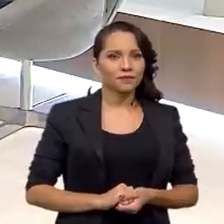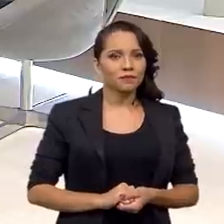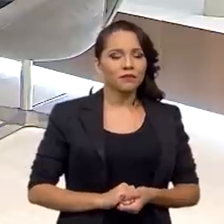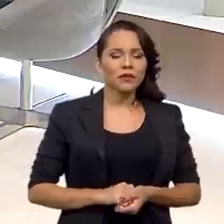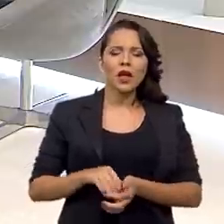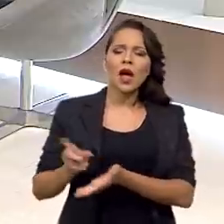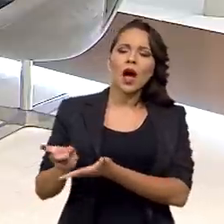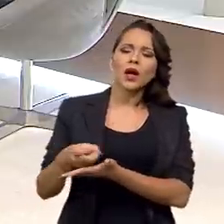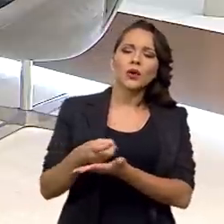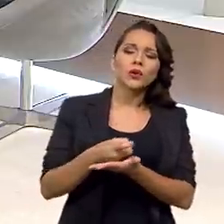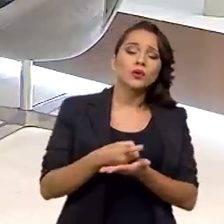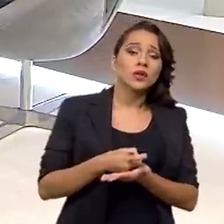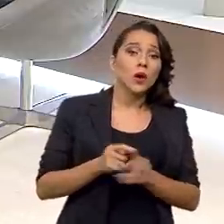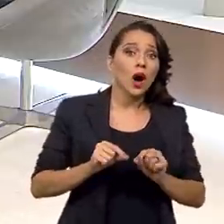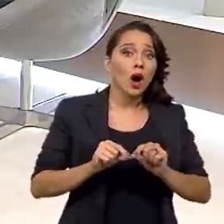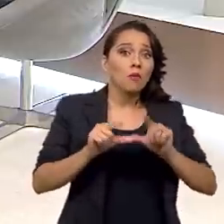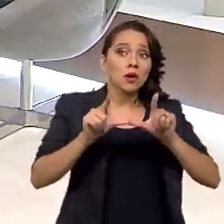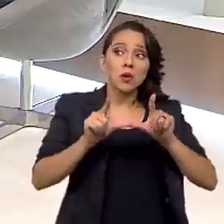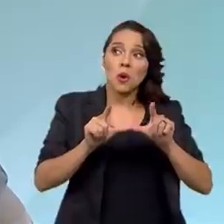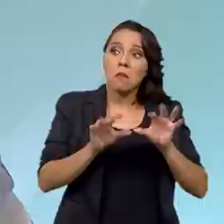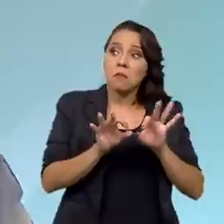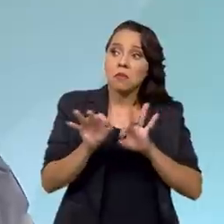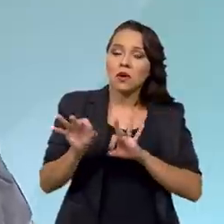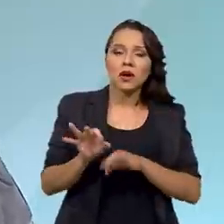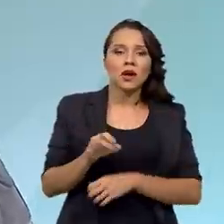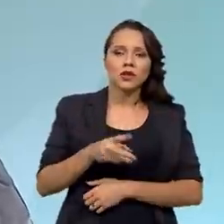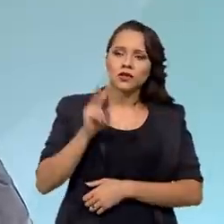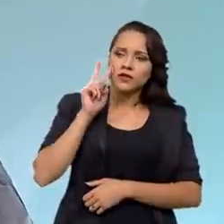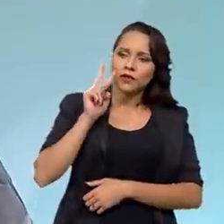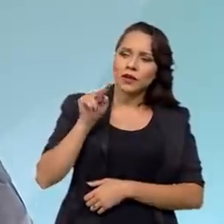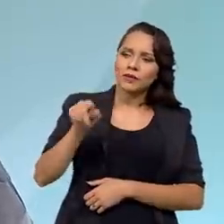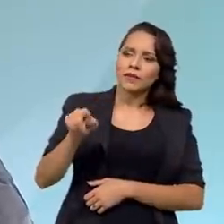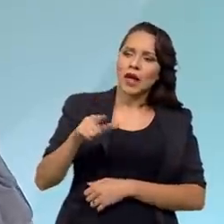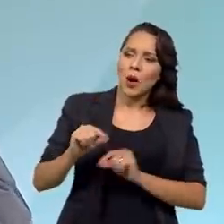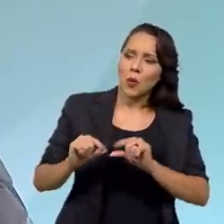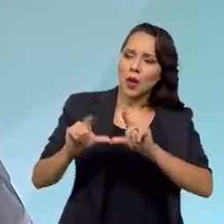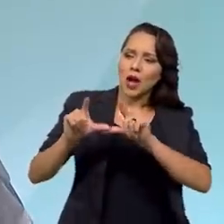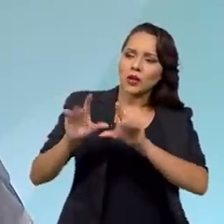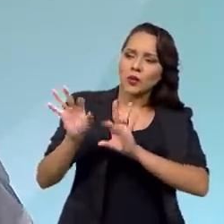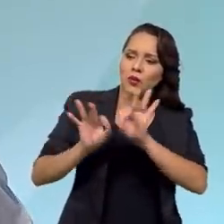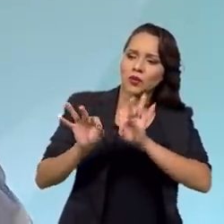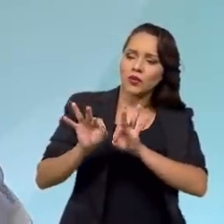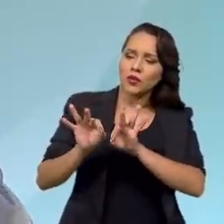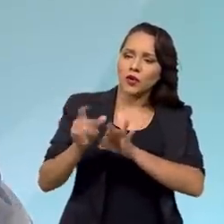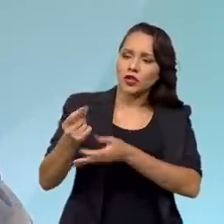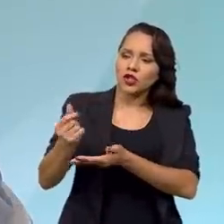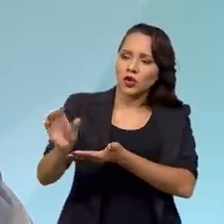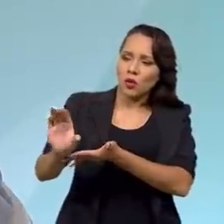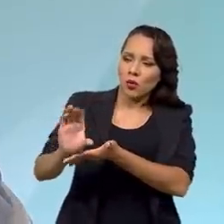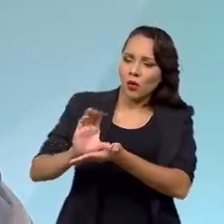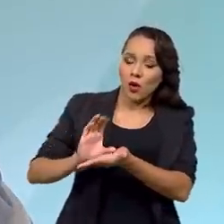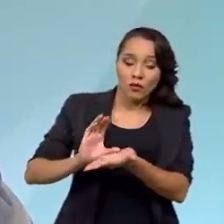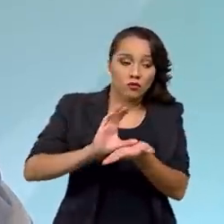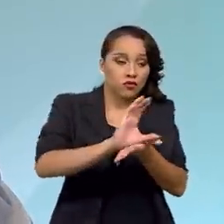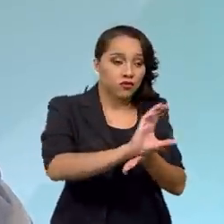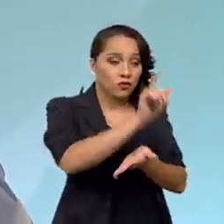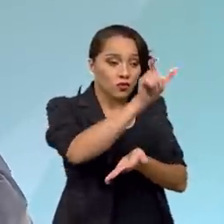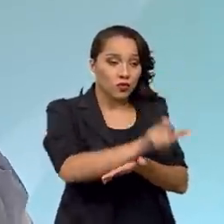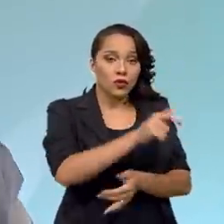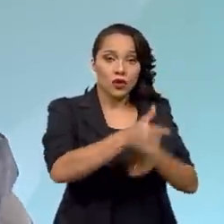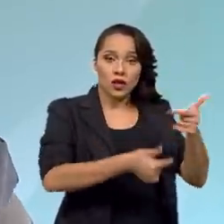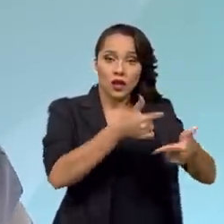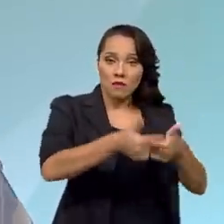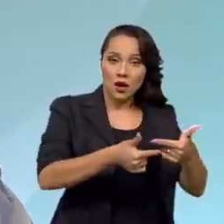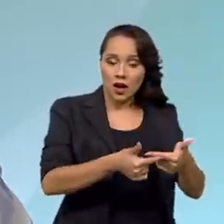arrecadação aumentou de maneira estrutural. Nós pegamos parte desse aumento e estamos devolvendo ao trabalhador brasileiro